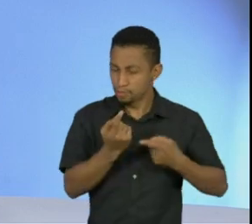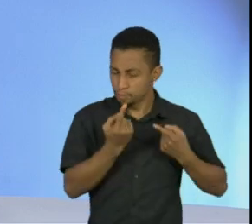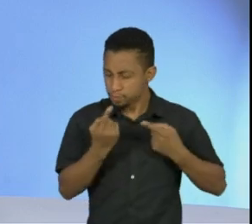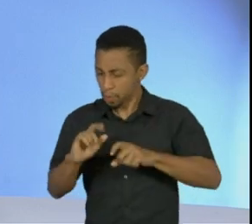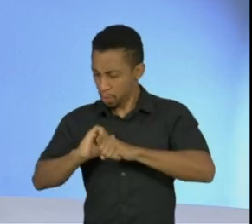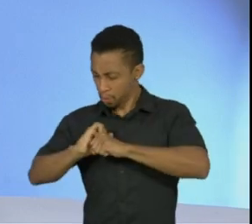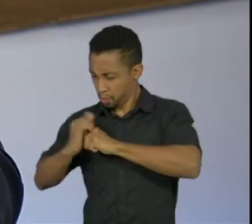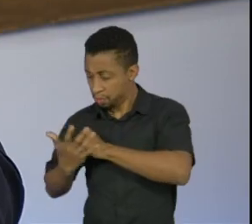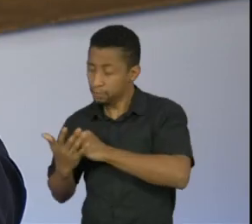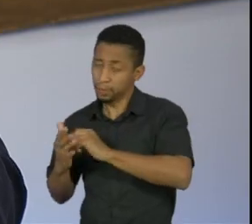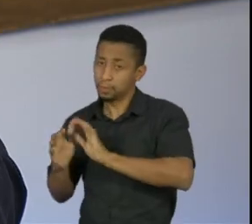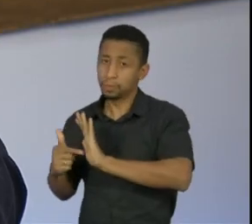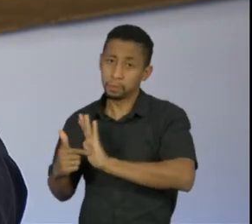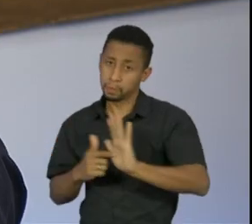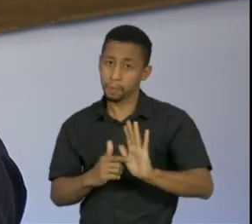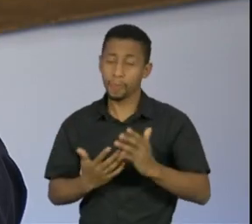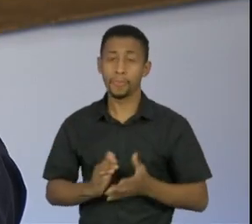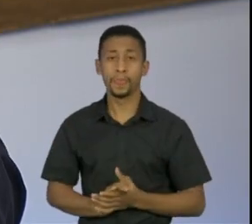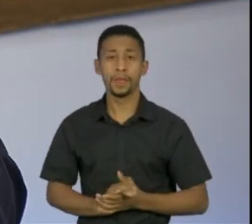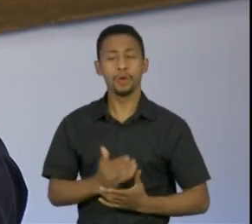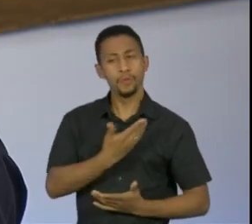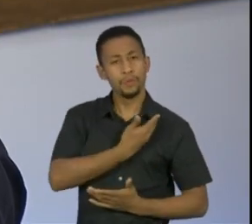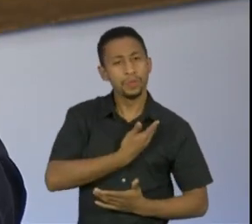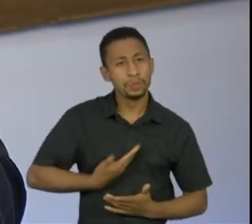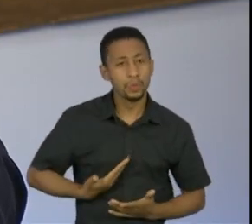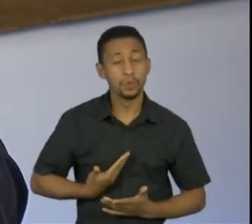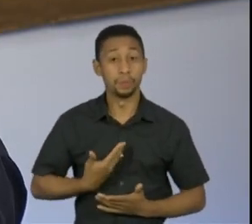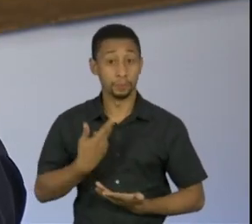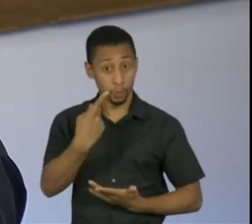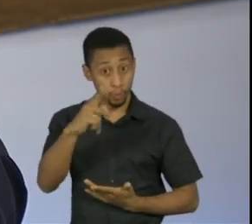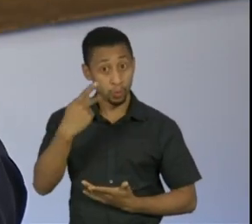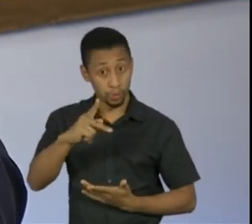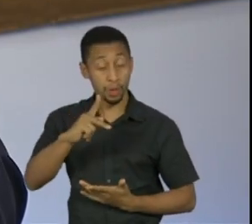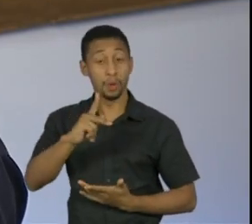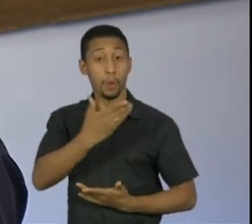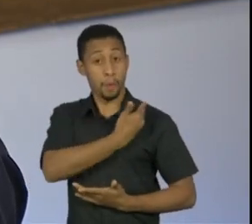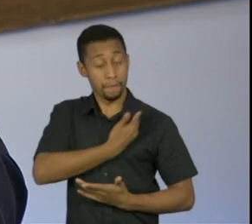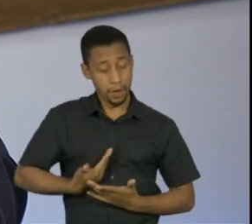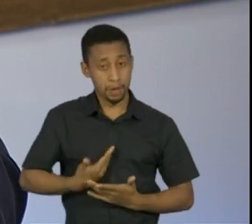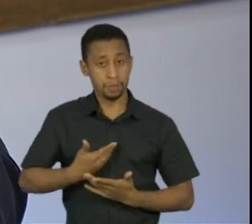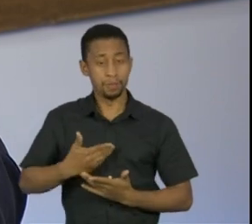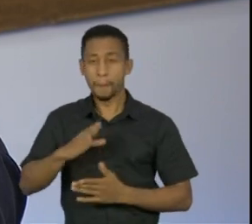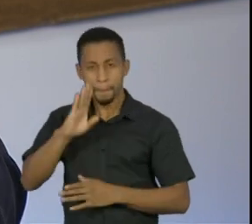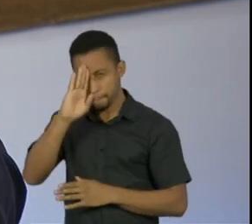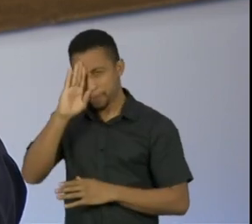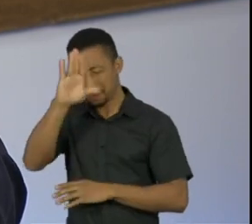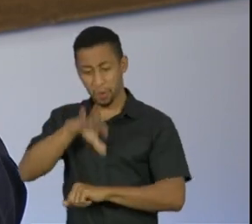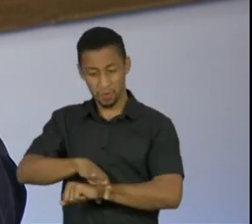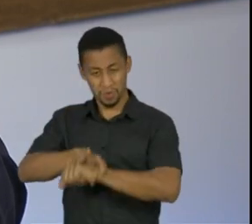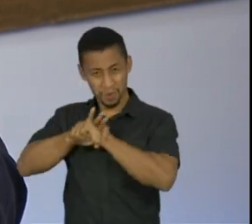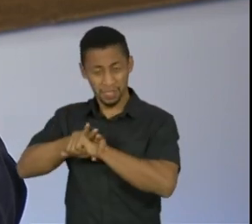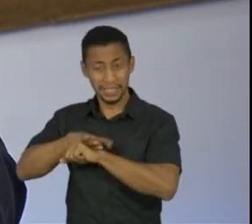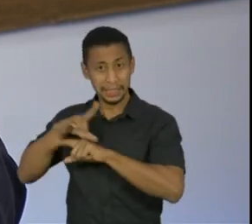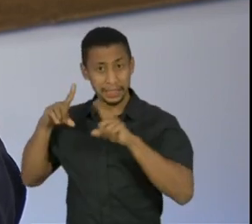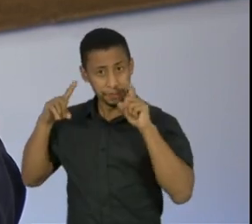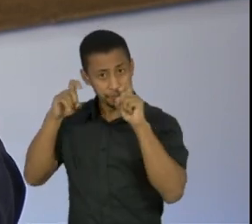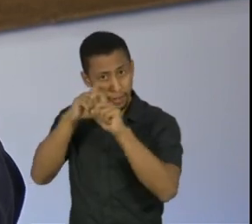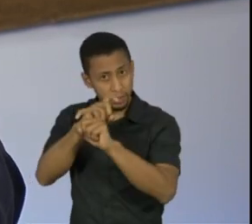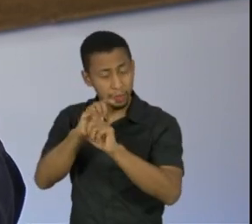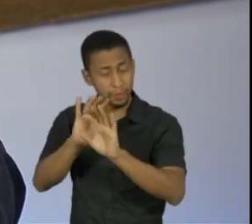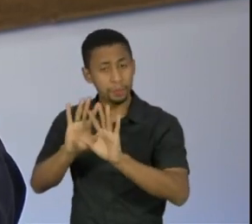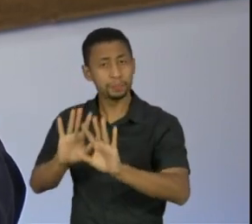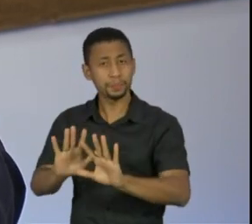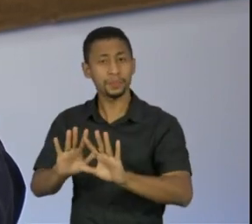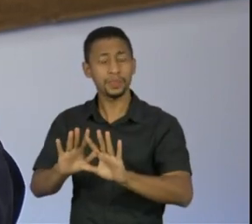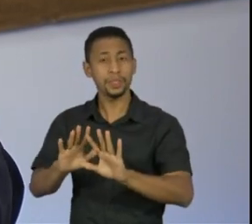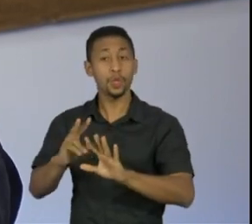Governador, ao longo do seu governo, a área mais crítica tem sido a segurança pública e com muitas oscilações. Dois